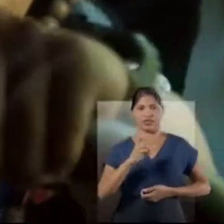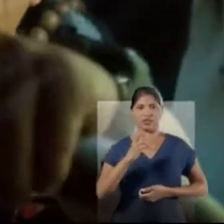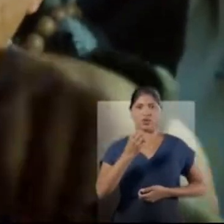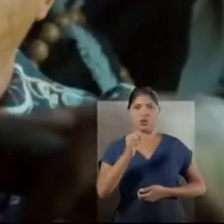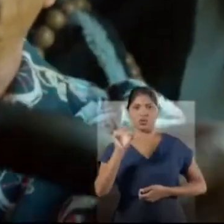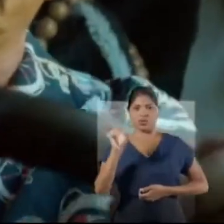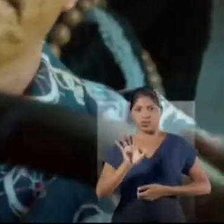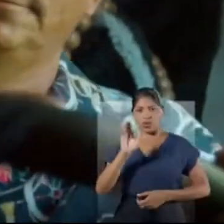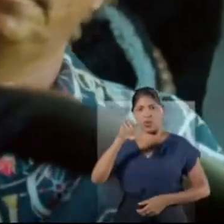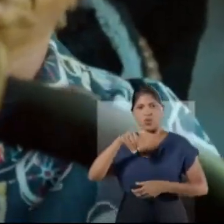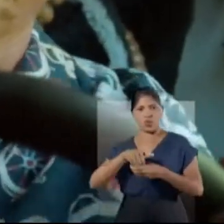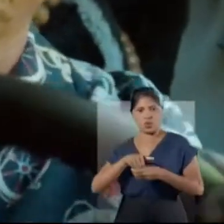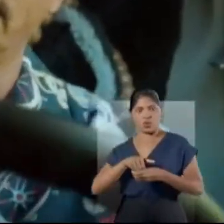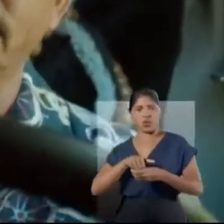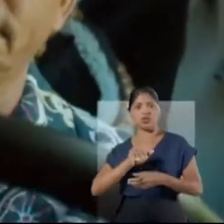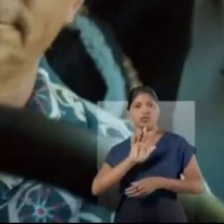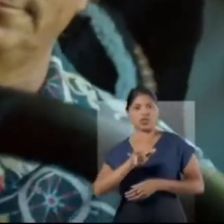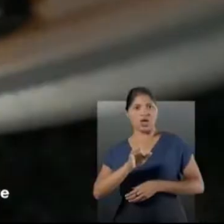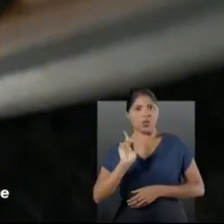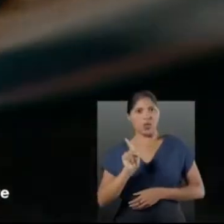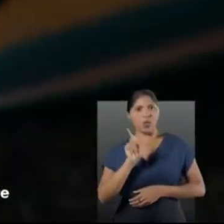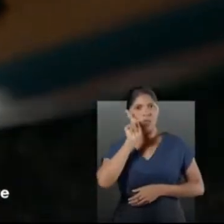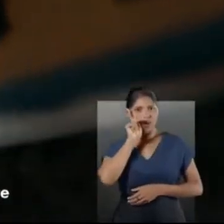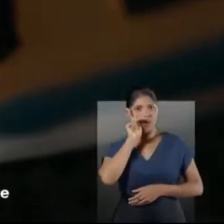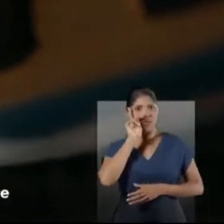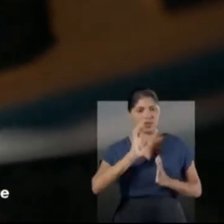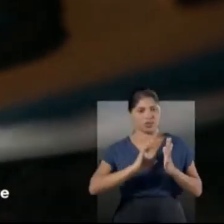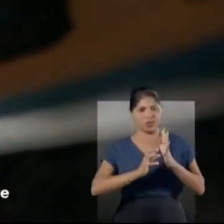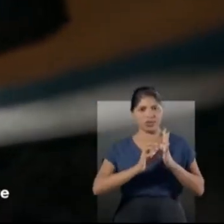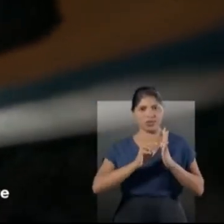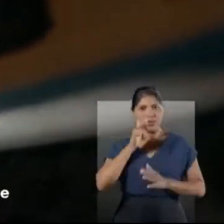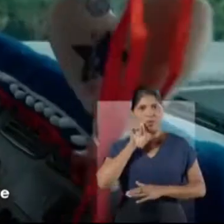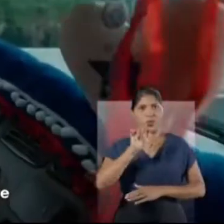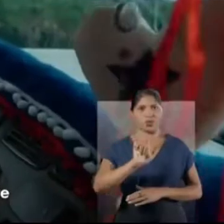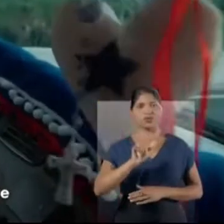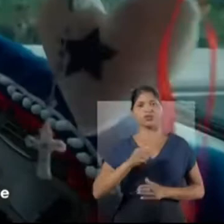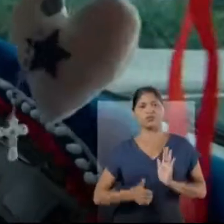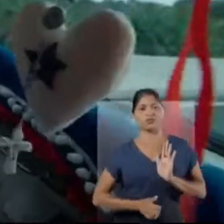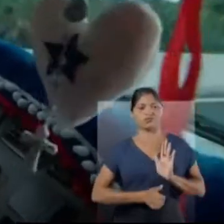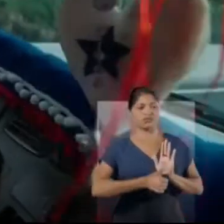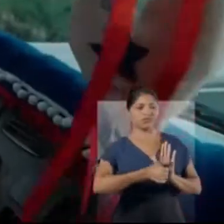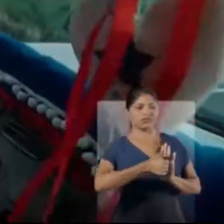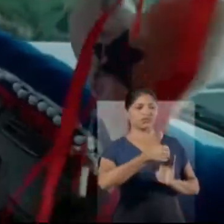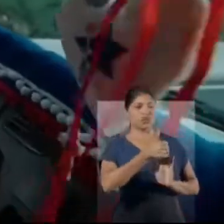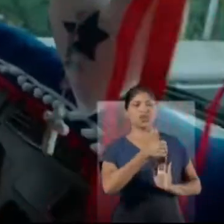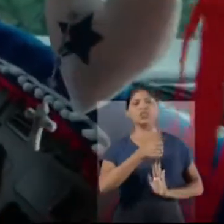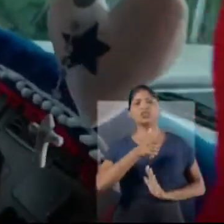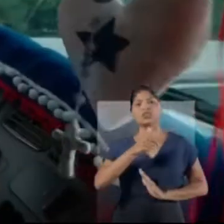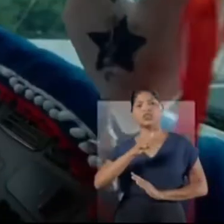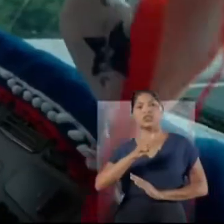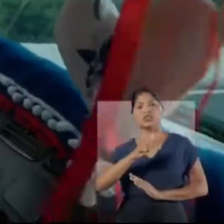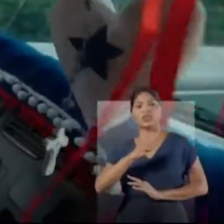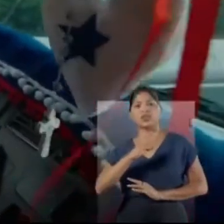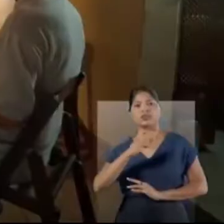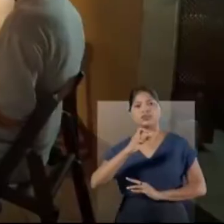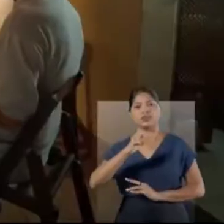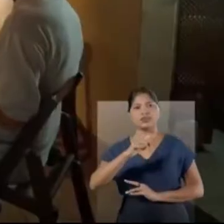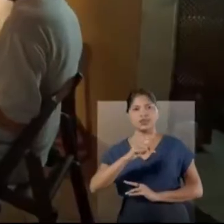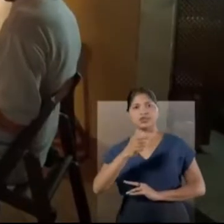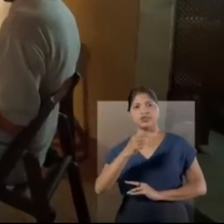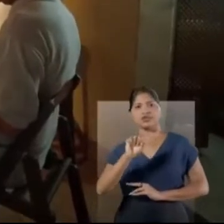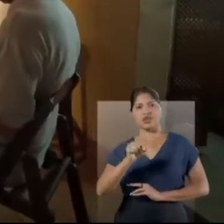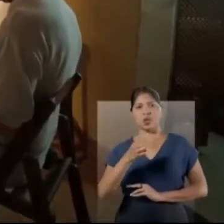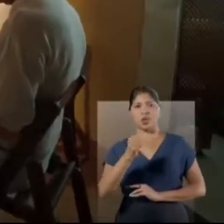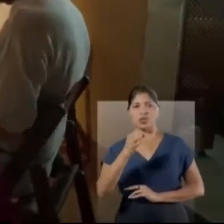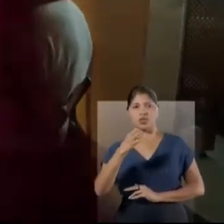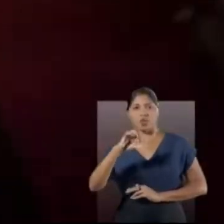,58% das urnas apuradas. O Hélder Barbalho, do MDB, está na frente com 57,89% dos votos.